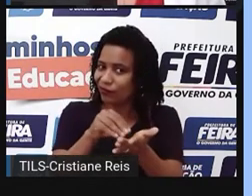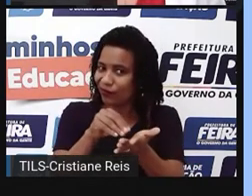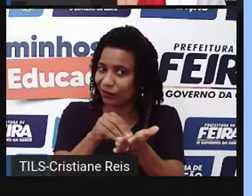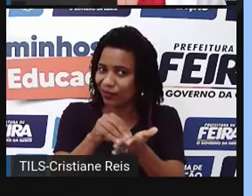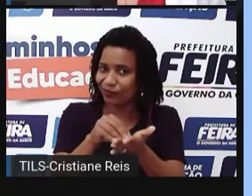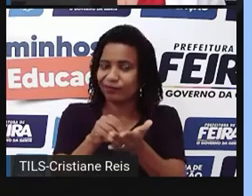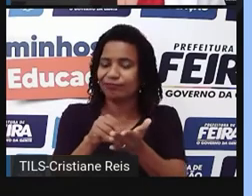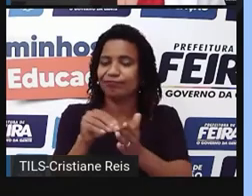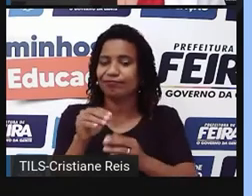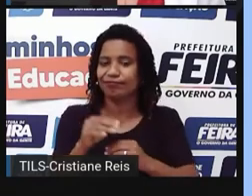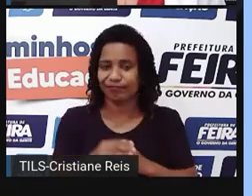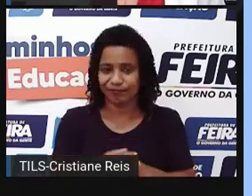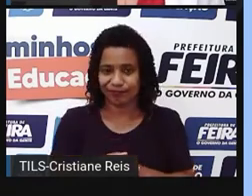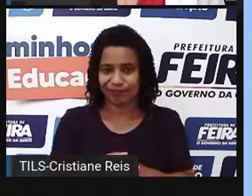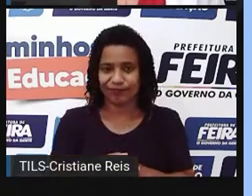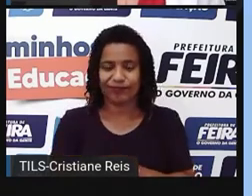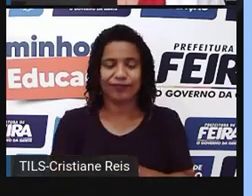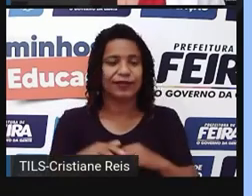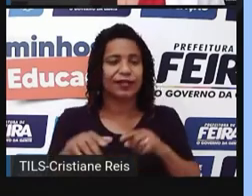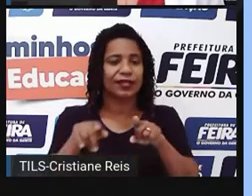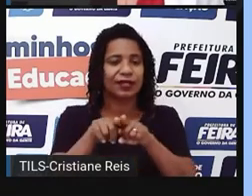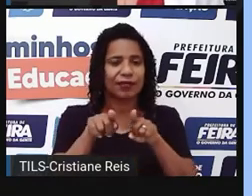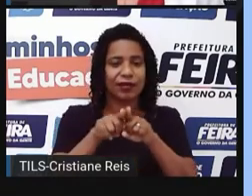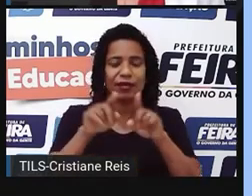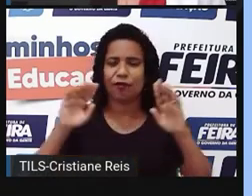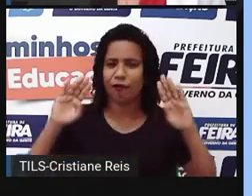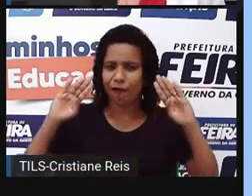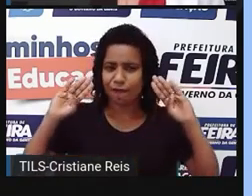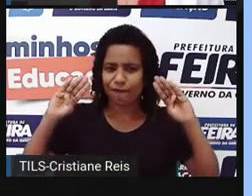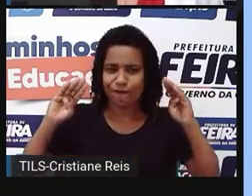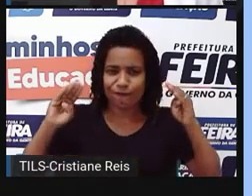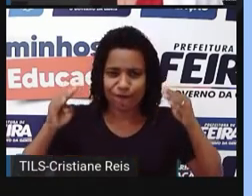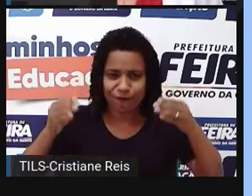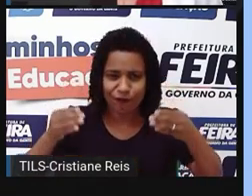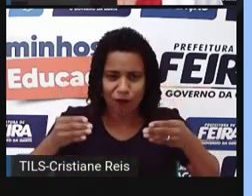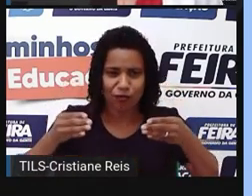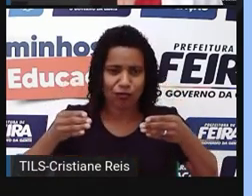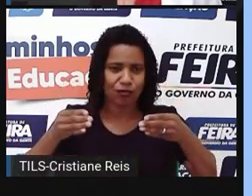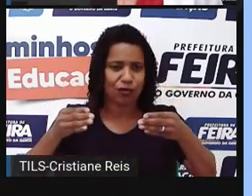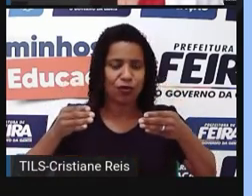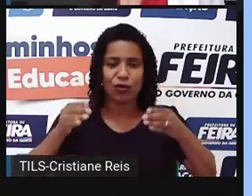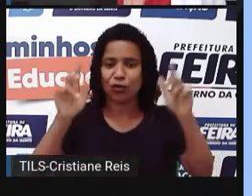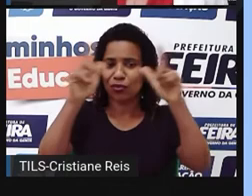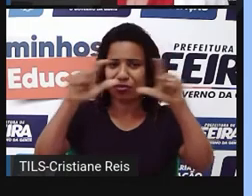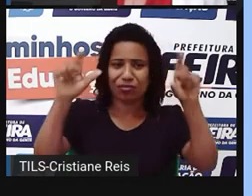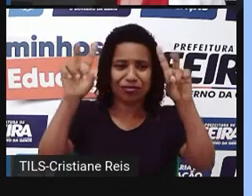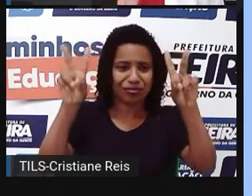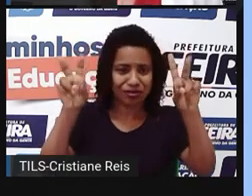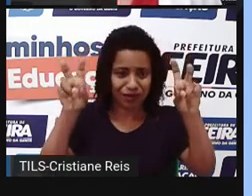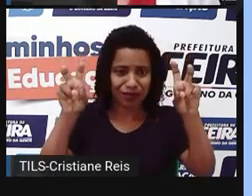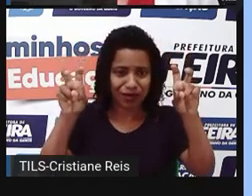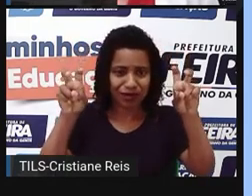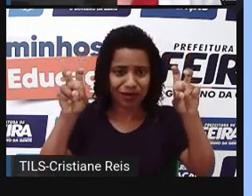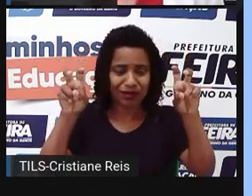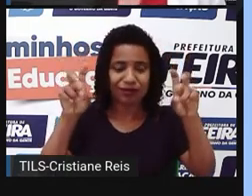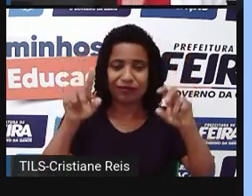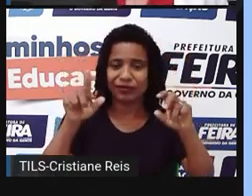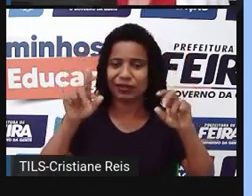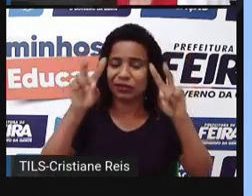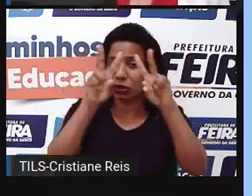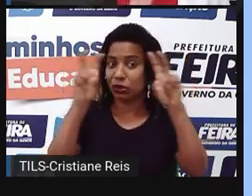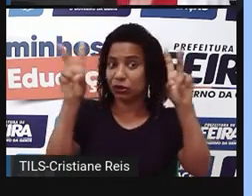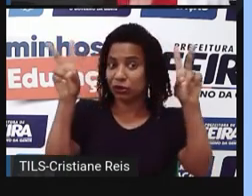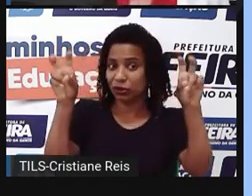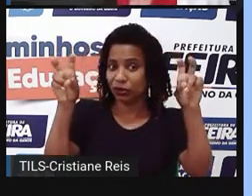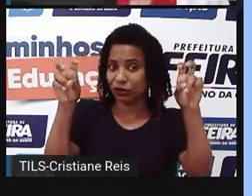Nunca crie tópicos em fóruns com títulos muito chamativos e escandalosos. Procure relacionar bem o título com a